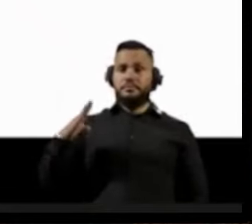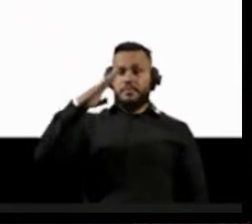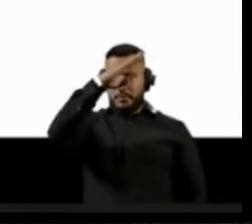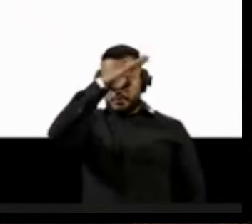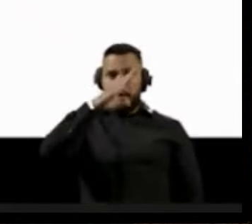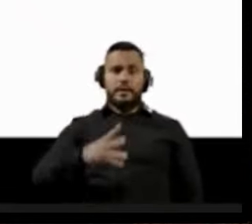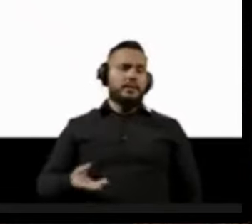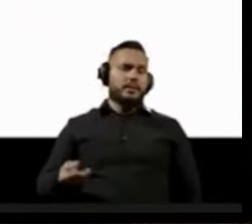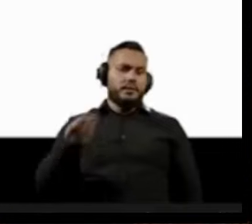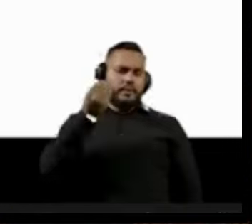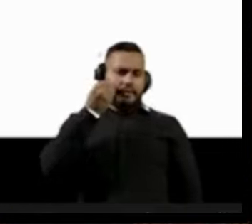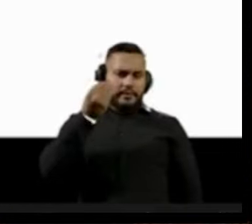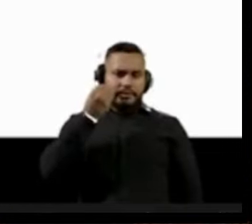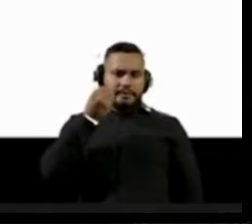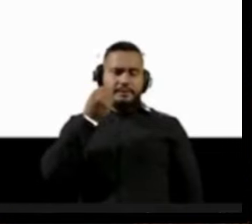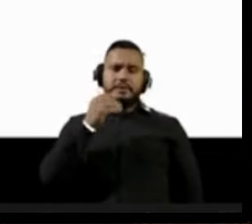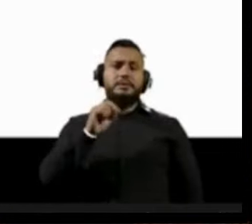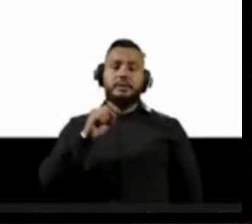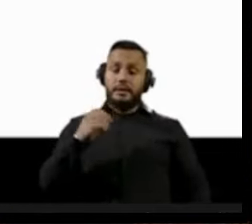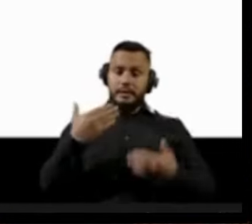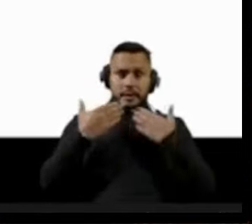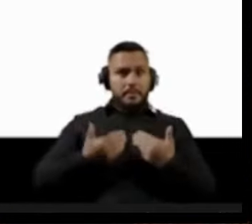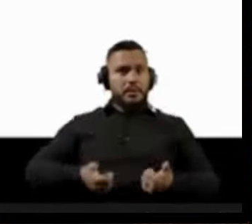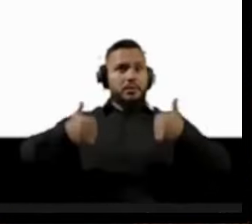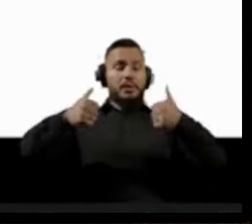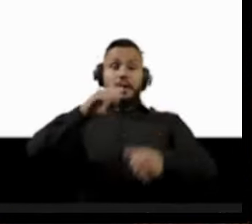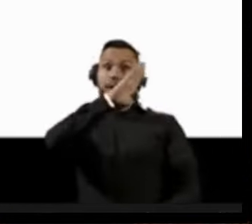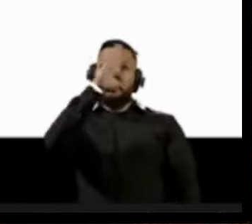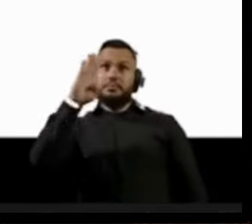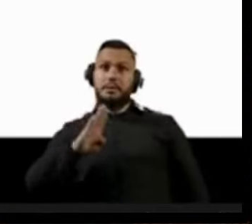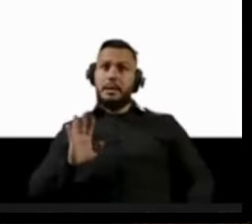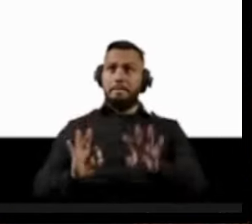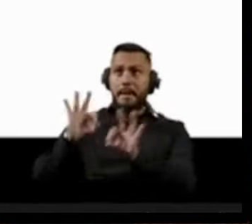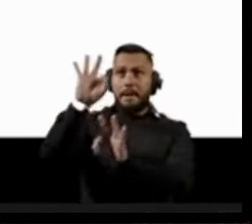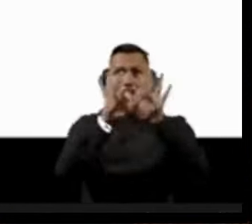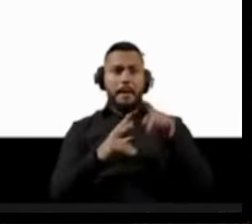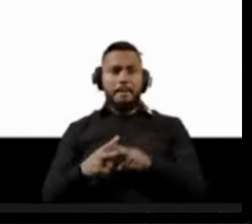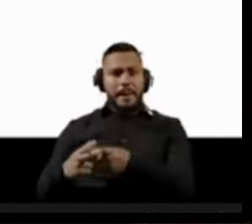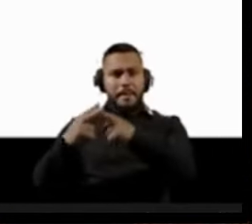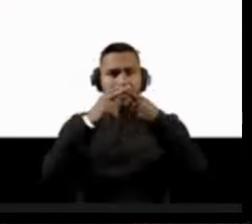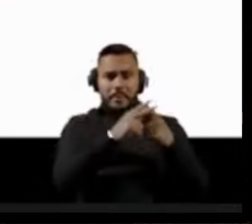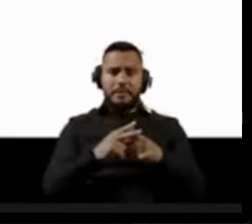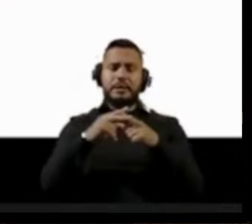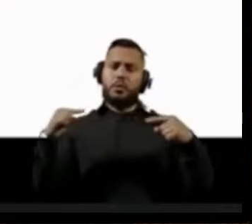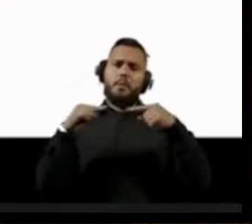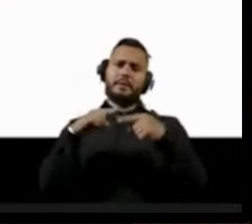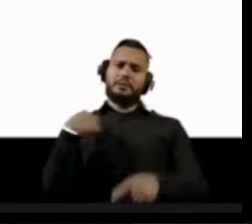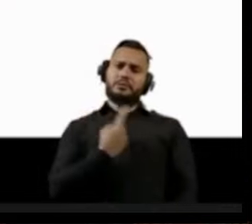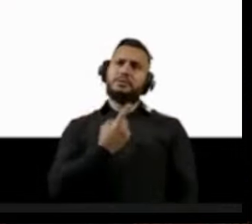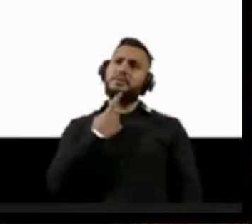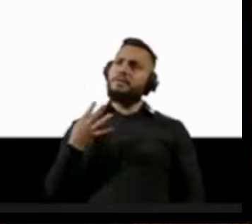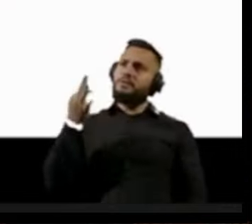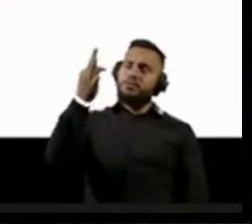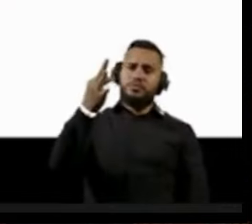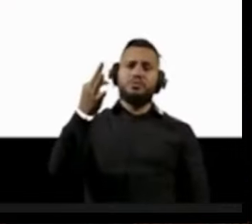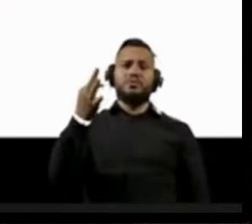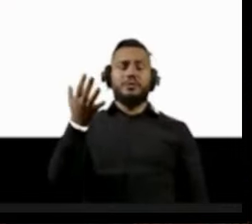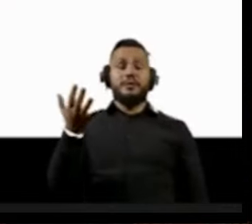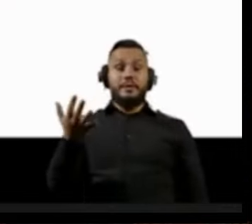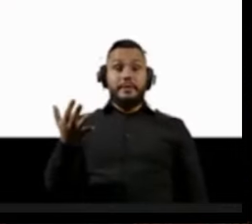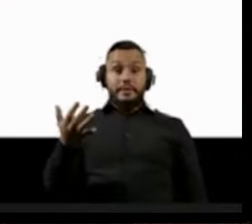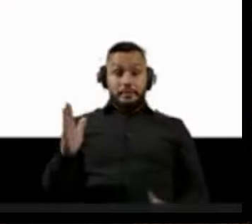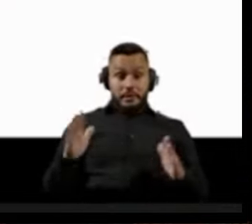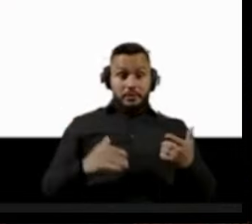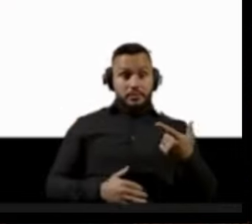construir um Brasil melhor dentro daquilo que todos nós queremos para o futuro da nossa nação, entre 2022,